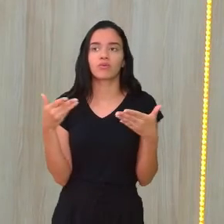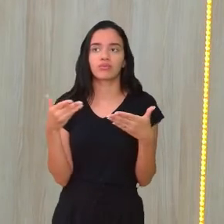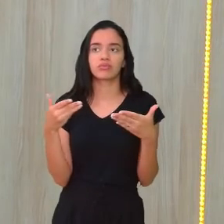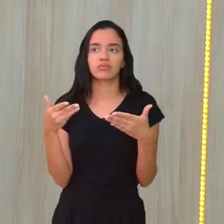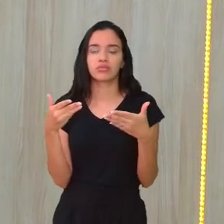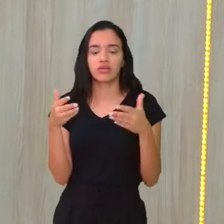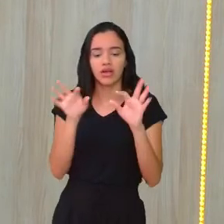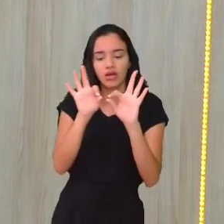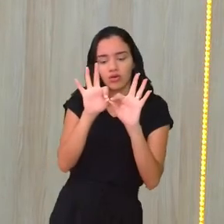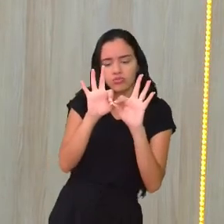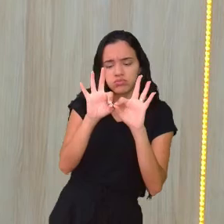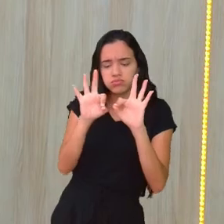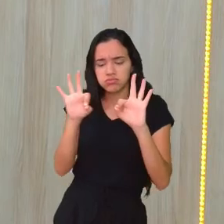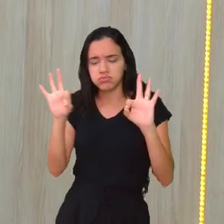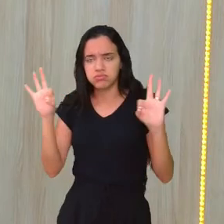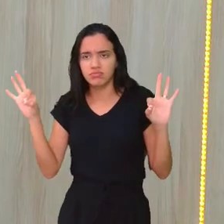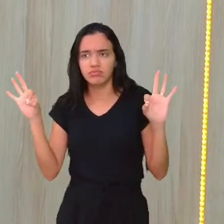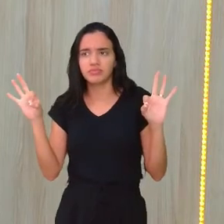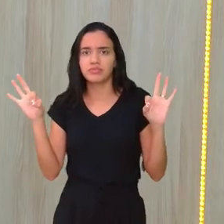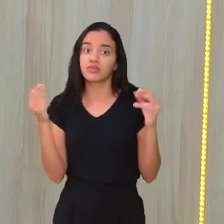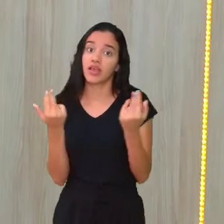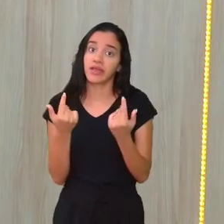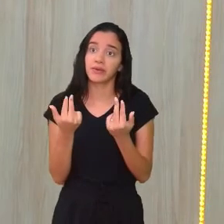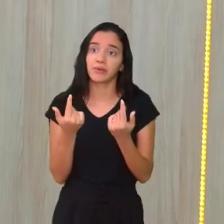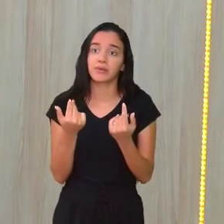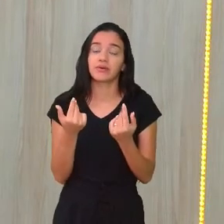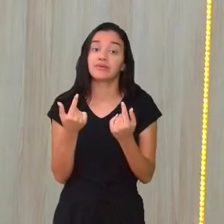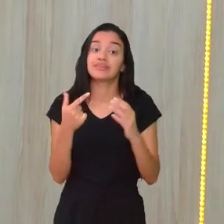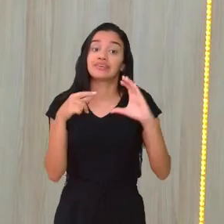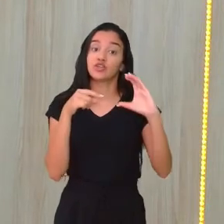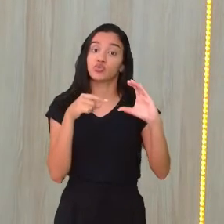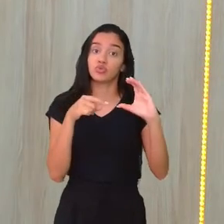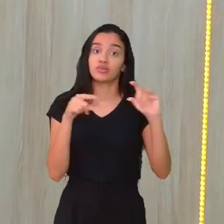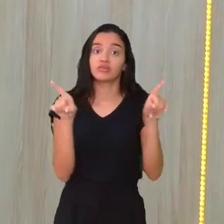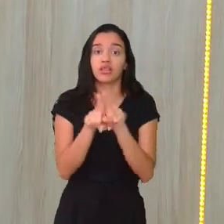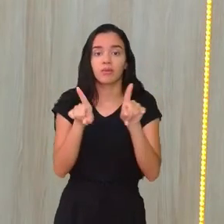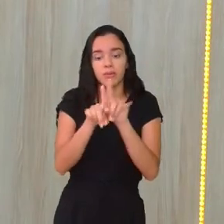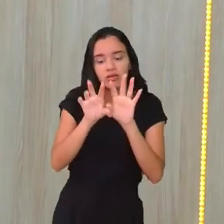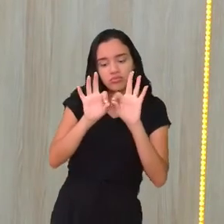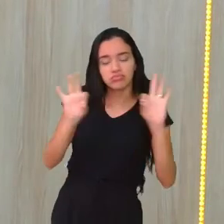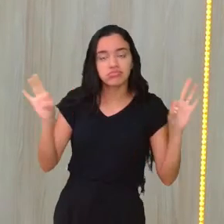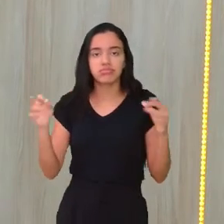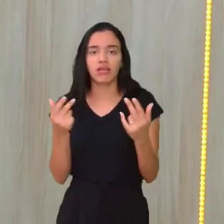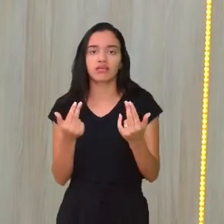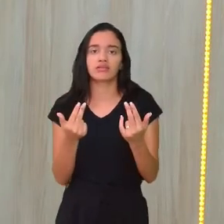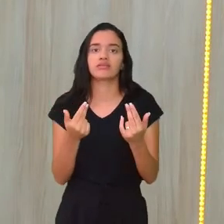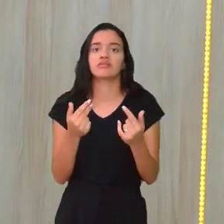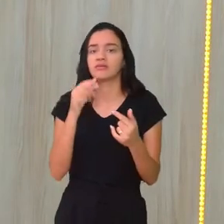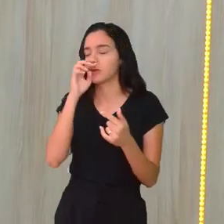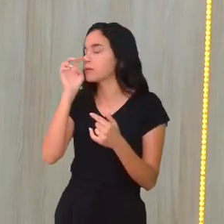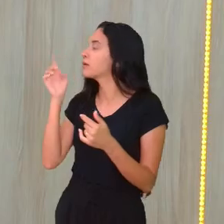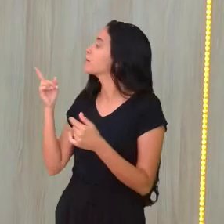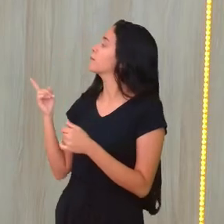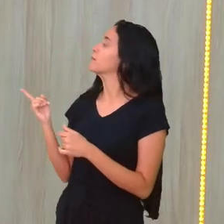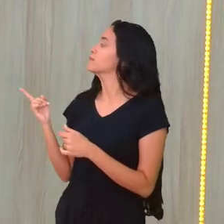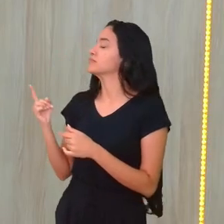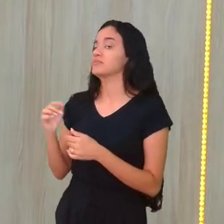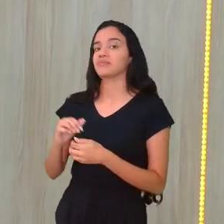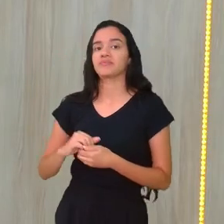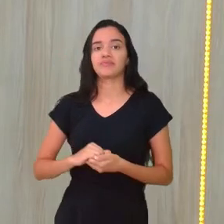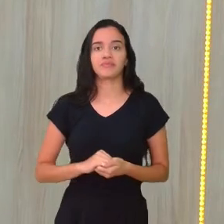a distância é a mesma dessa e o C, a mesma coisa. Isso é simetria.